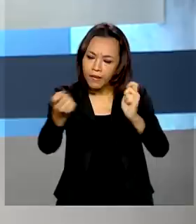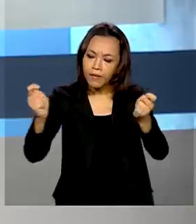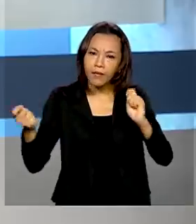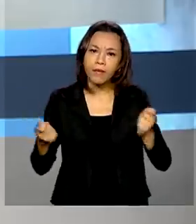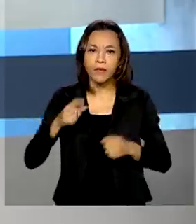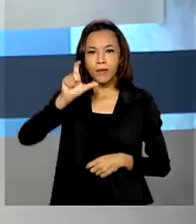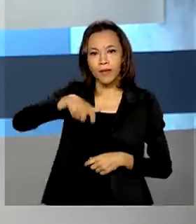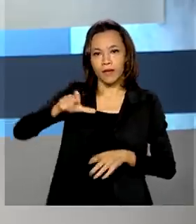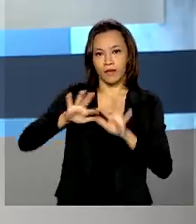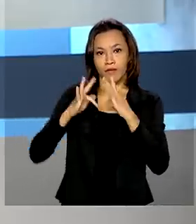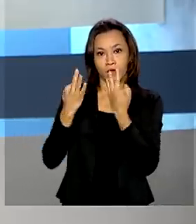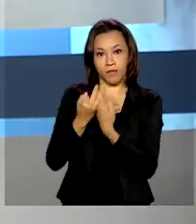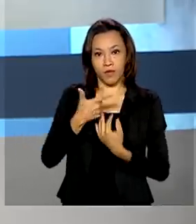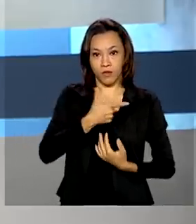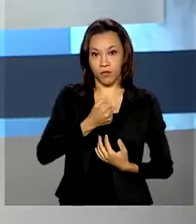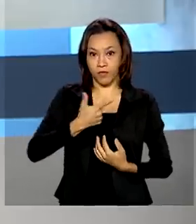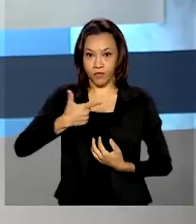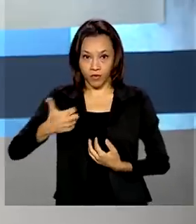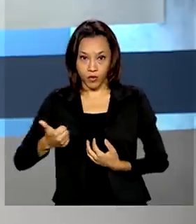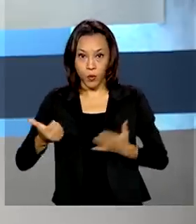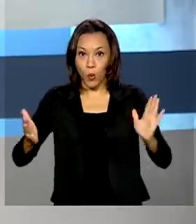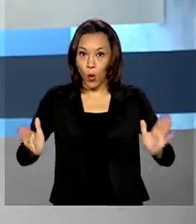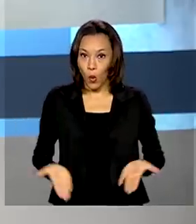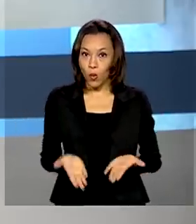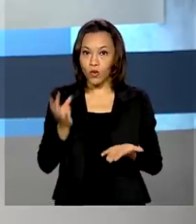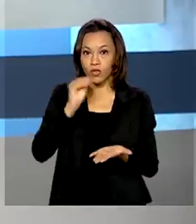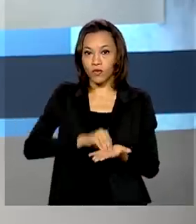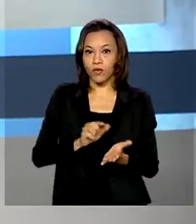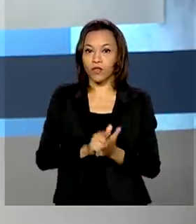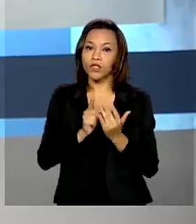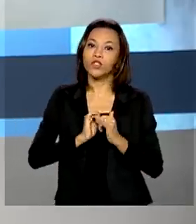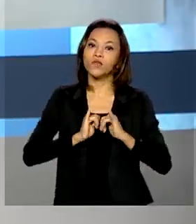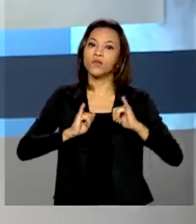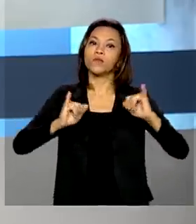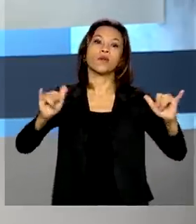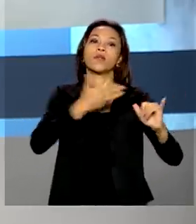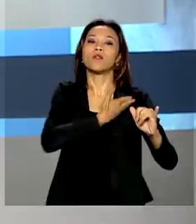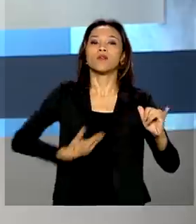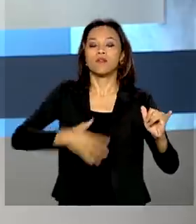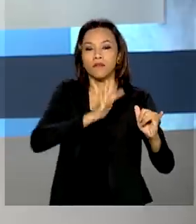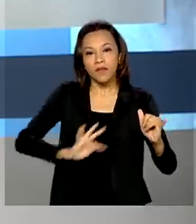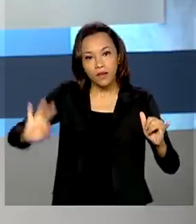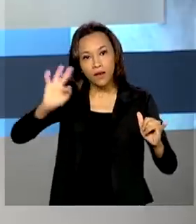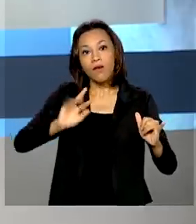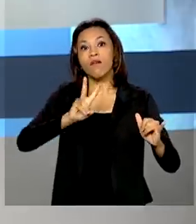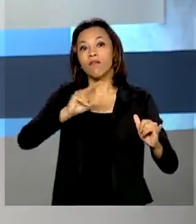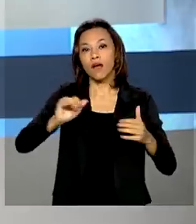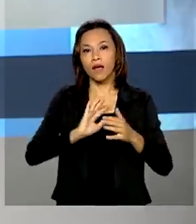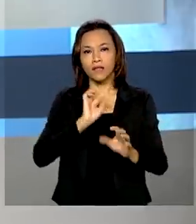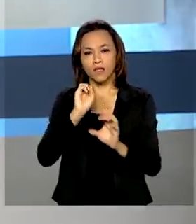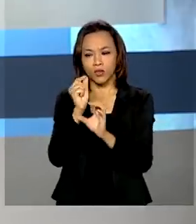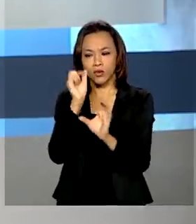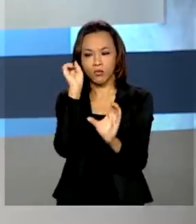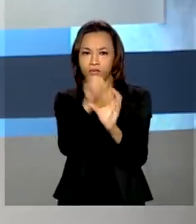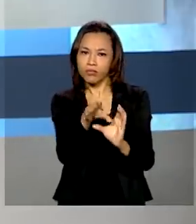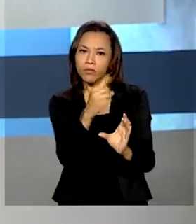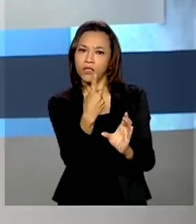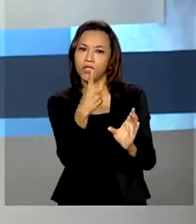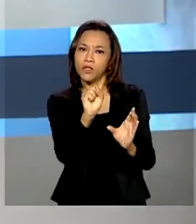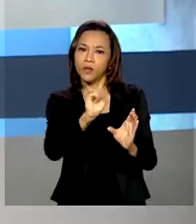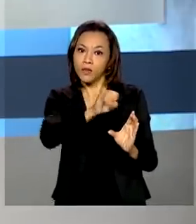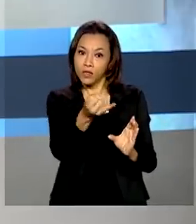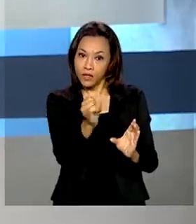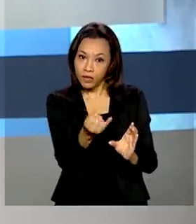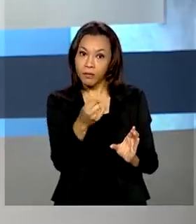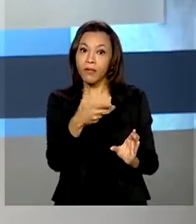2021 foi publicado hoje no Diário Oficial da União. O benefício vai ser depositado já no dia 18 de janeiro para